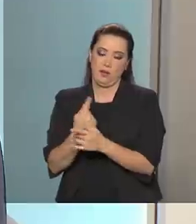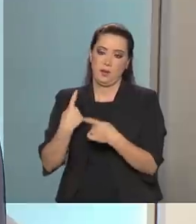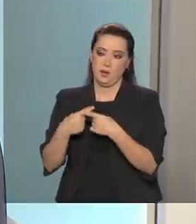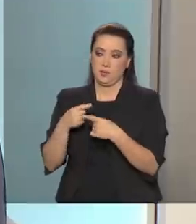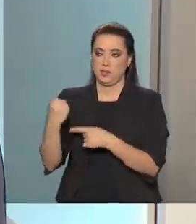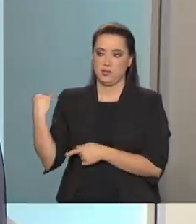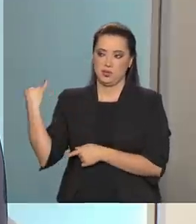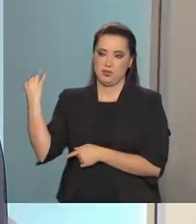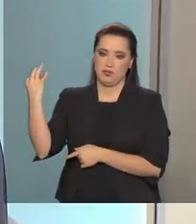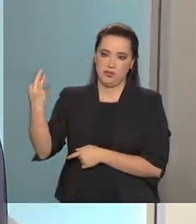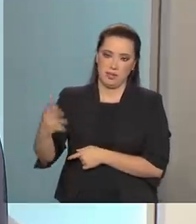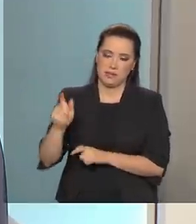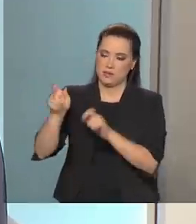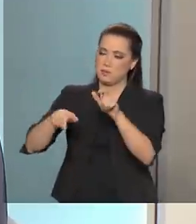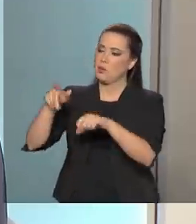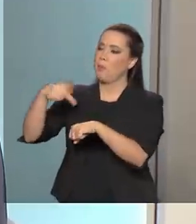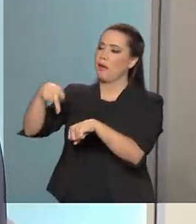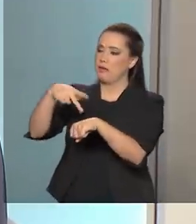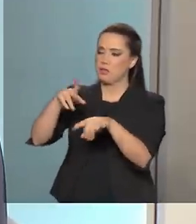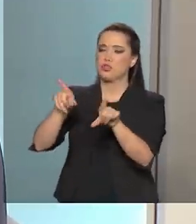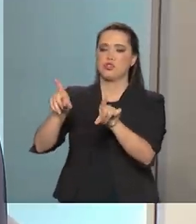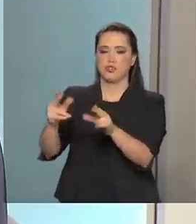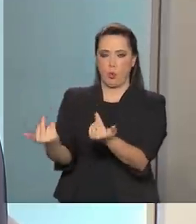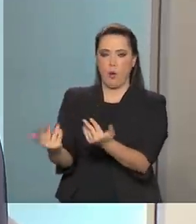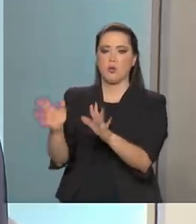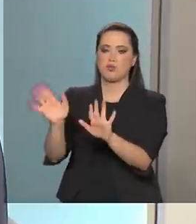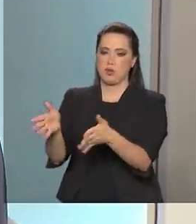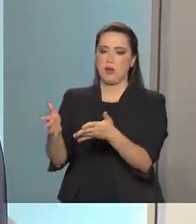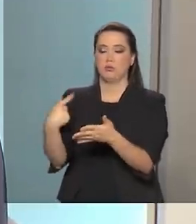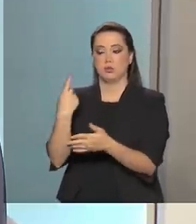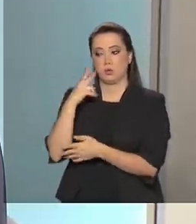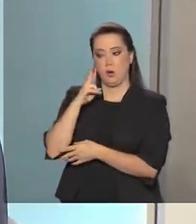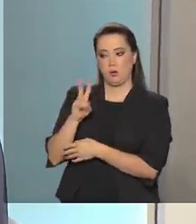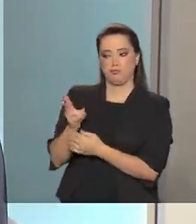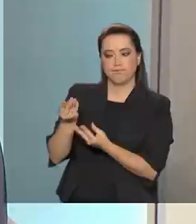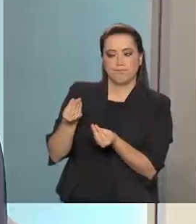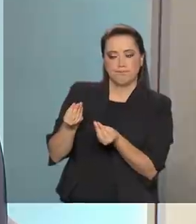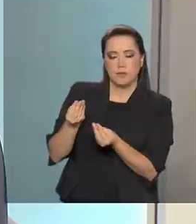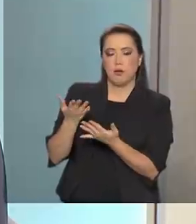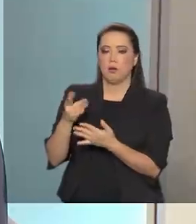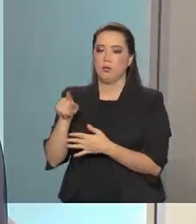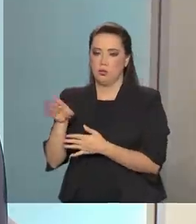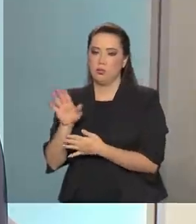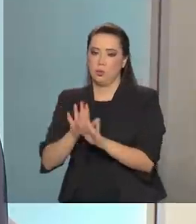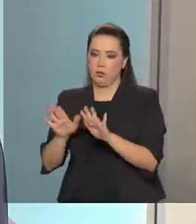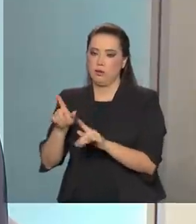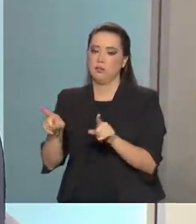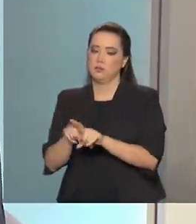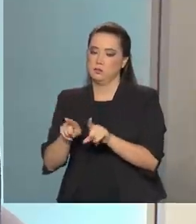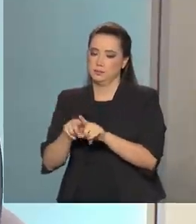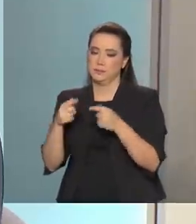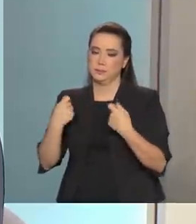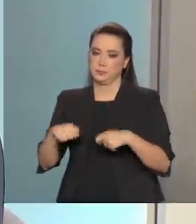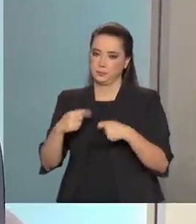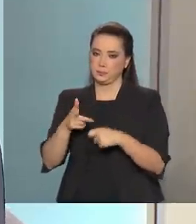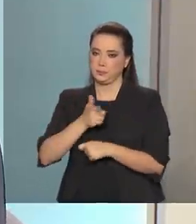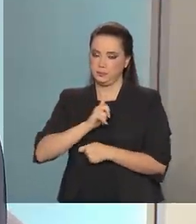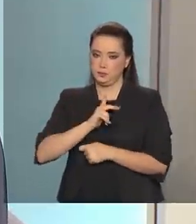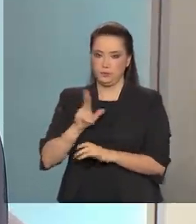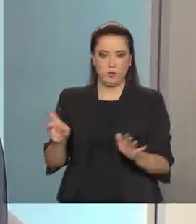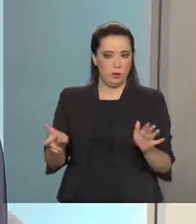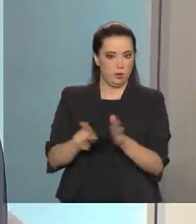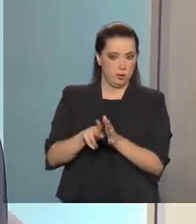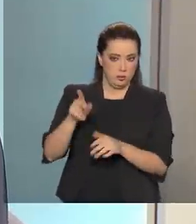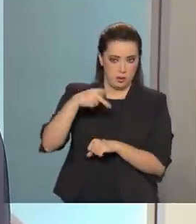fizeram, a gente tem que aproveitar essa experiência. Então, isso nós temos feito. No próprio país,